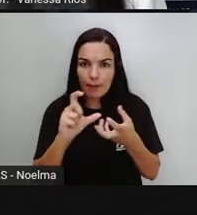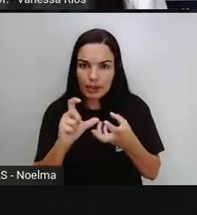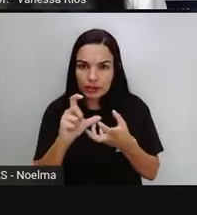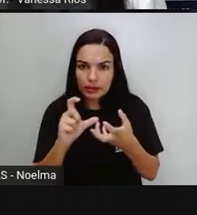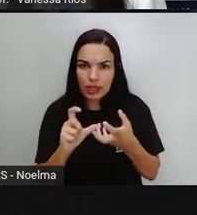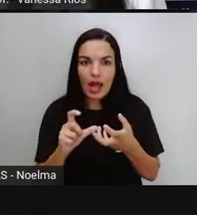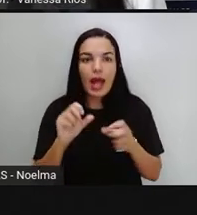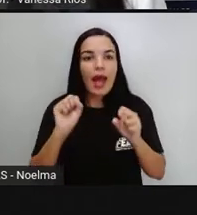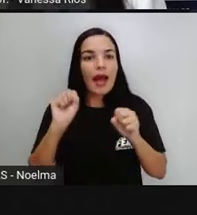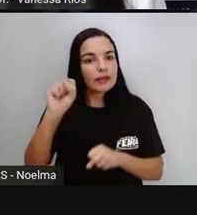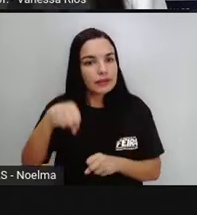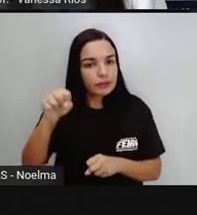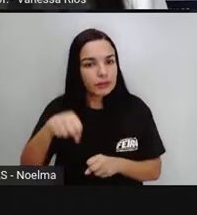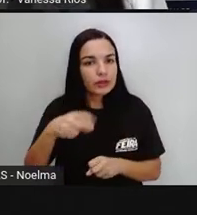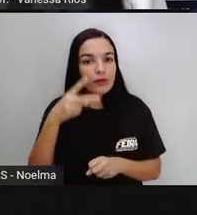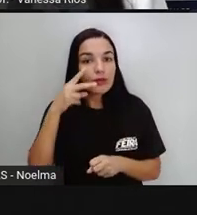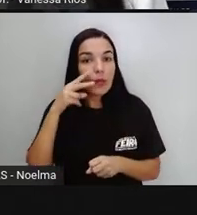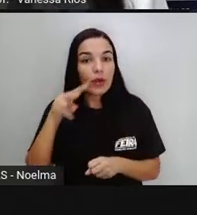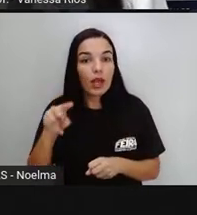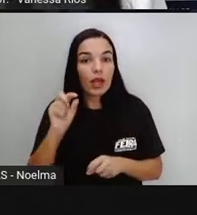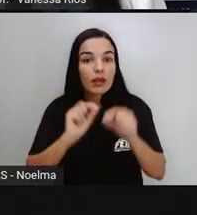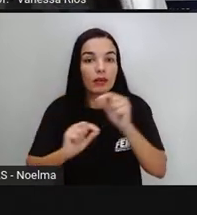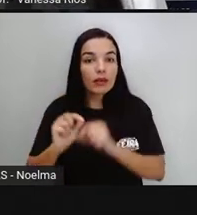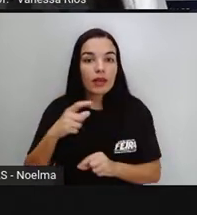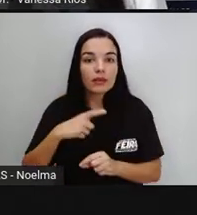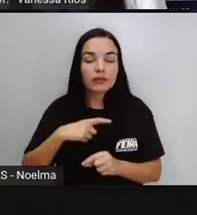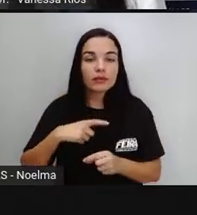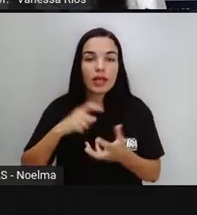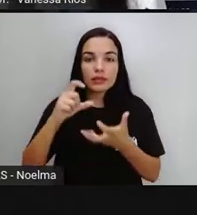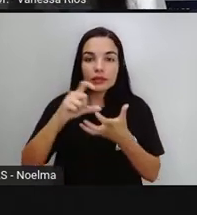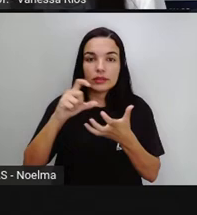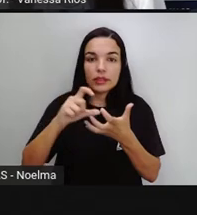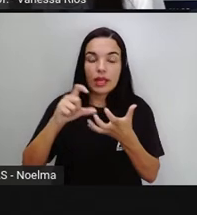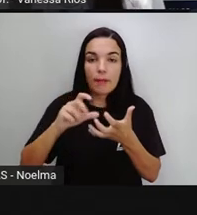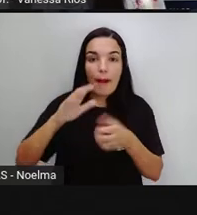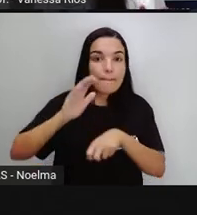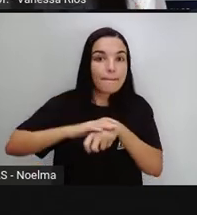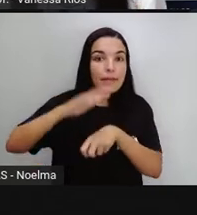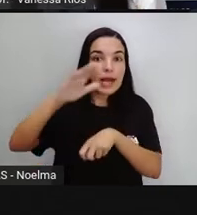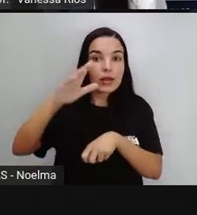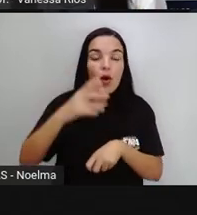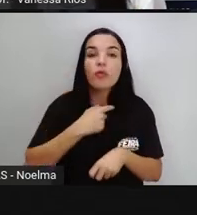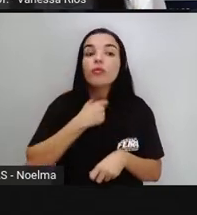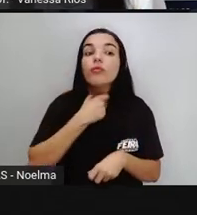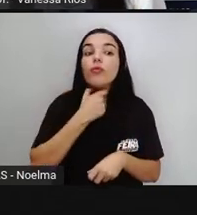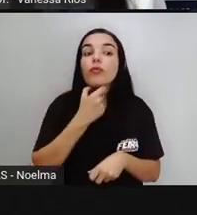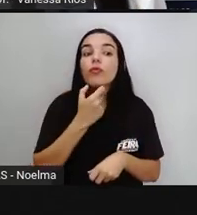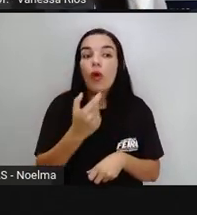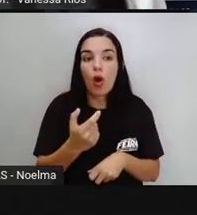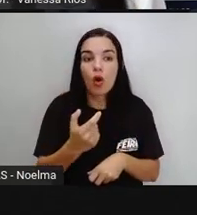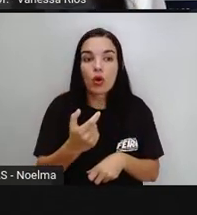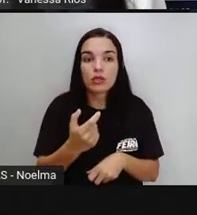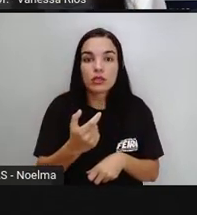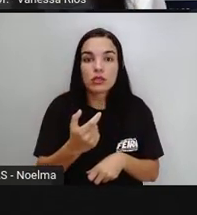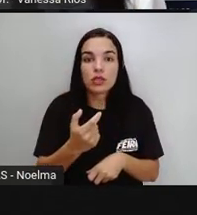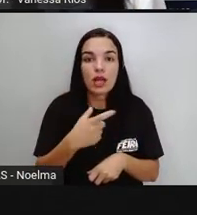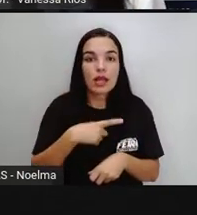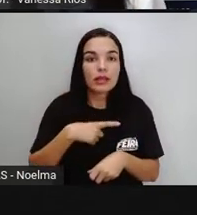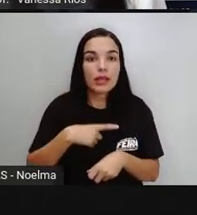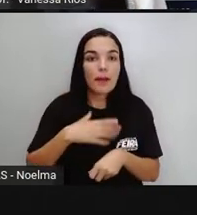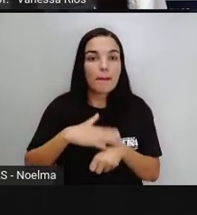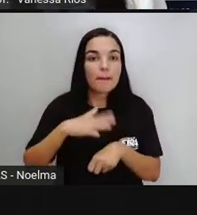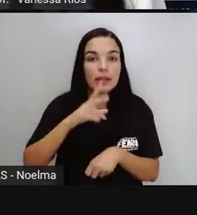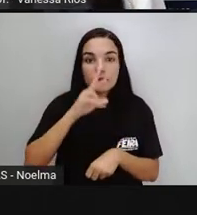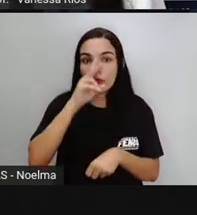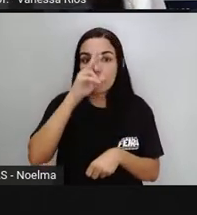o que chamamos de sílaba tônica. Então, a sílaba que a gente pronuncia com mais intensidade, com mais força,